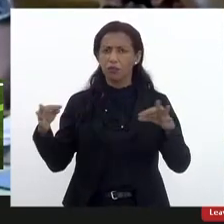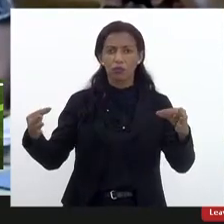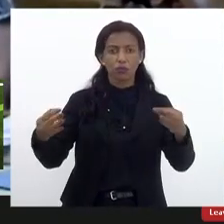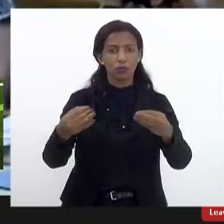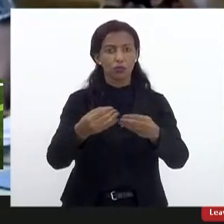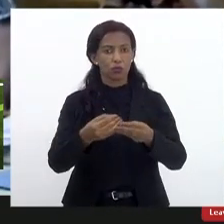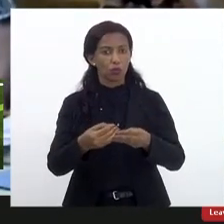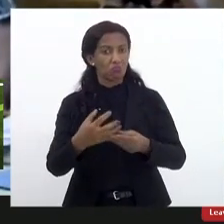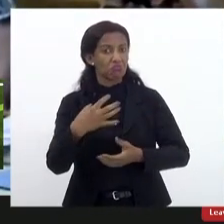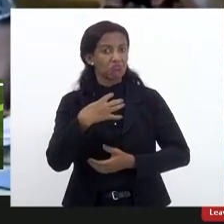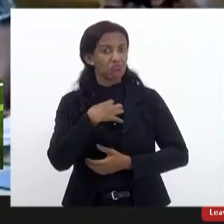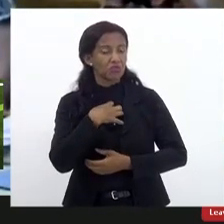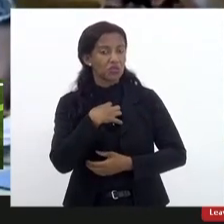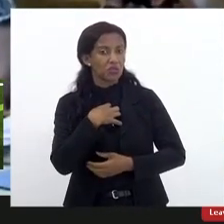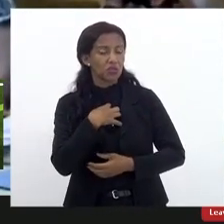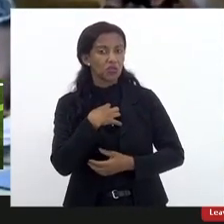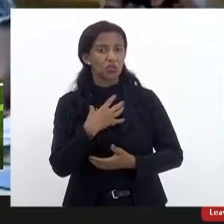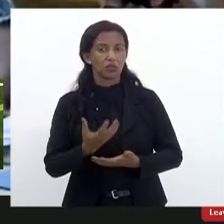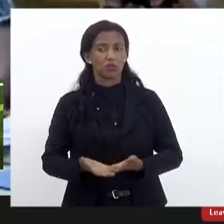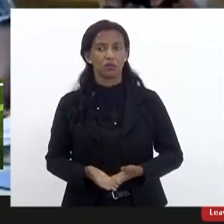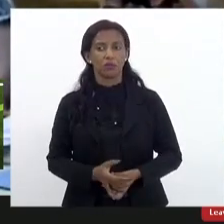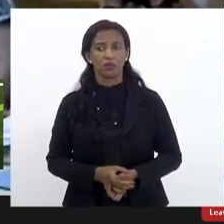que se sentirem, né,